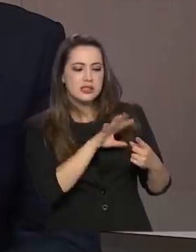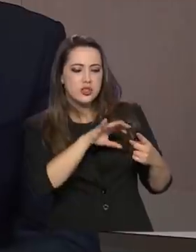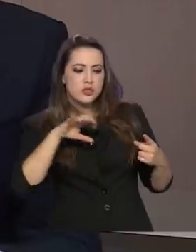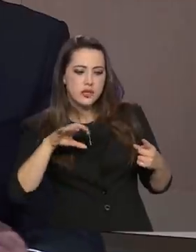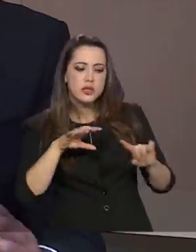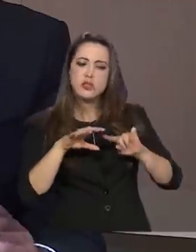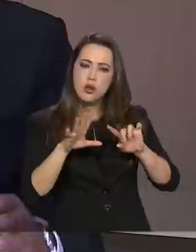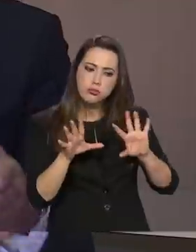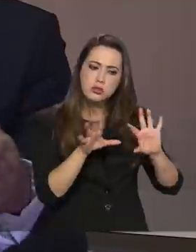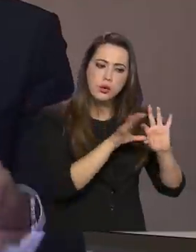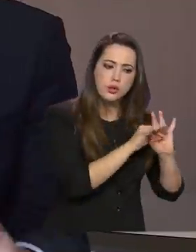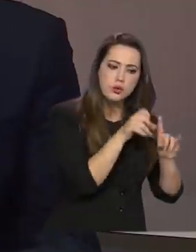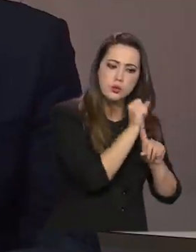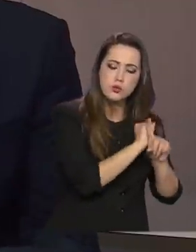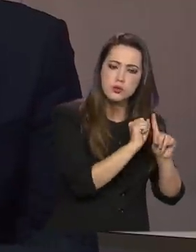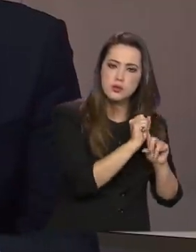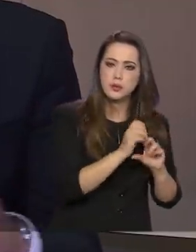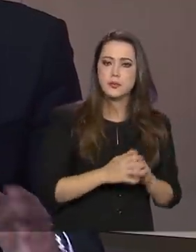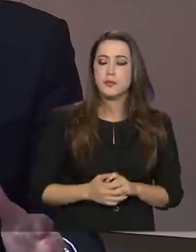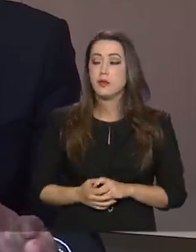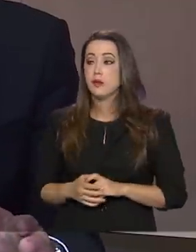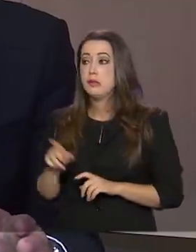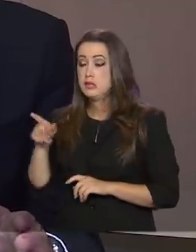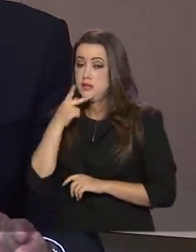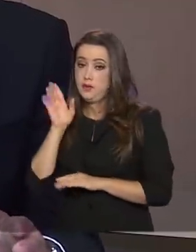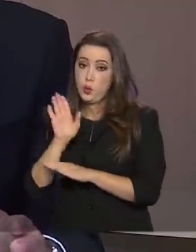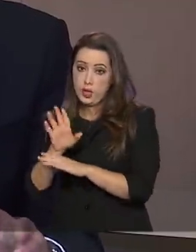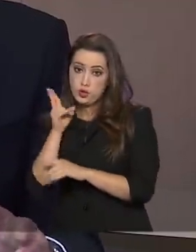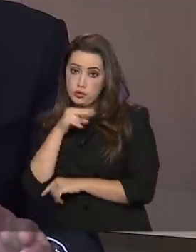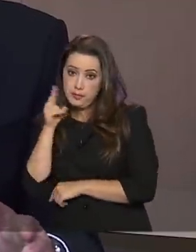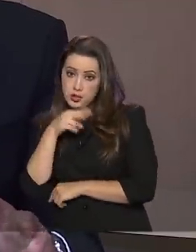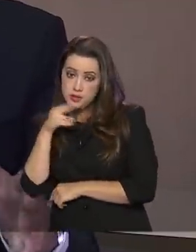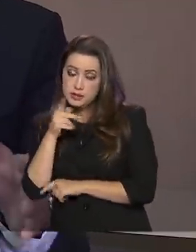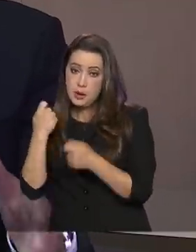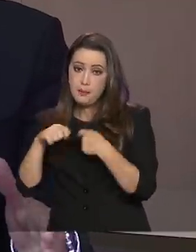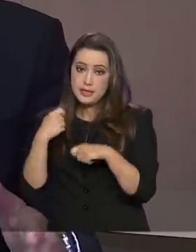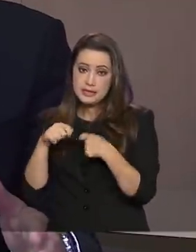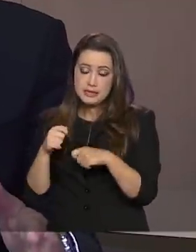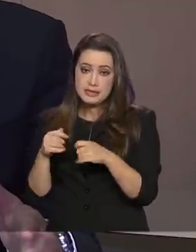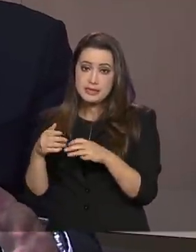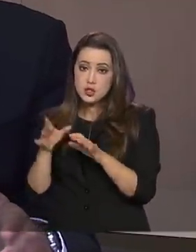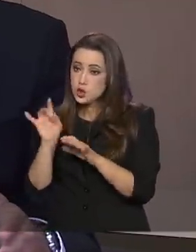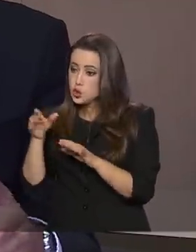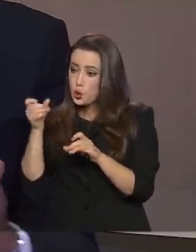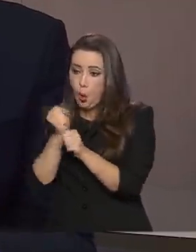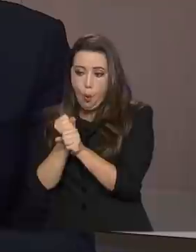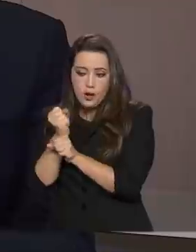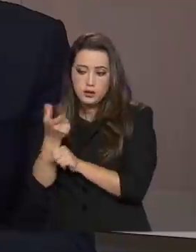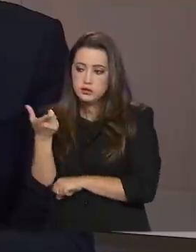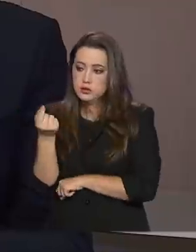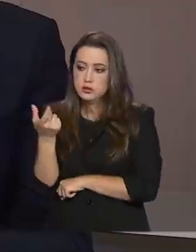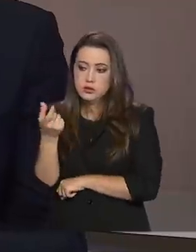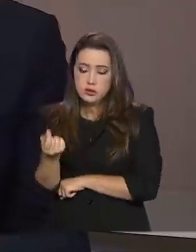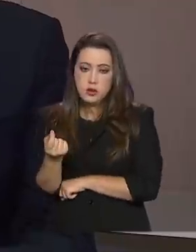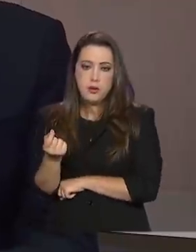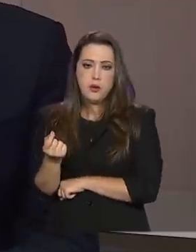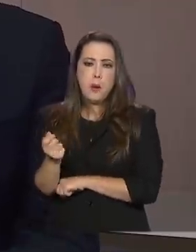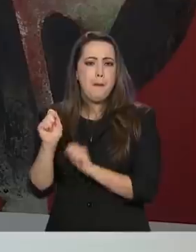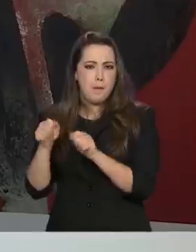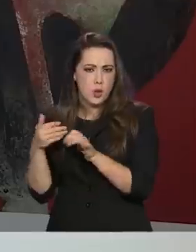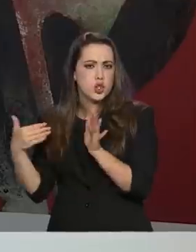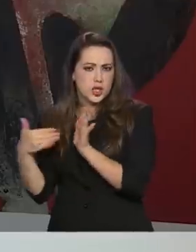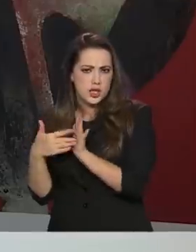humano. Agora, o senhor falou que o auxílio emergencial tem que se circunscrever a 2020. Isso quer dizer que ele pode se estender até